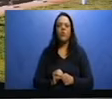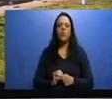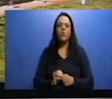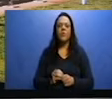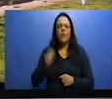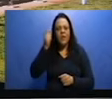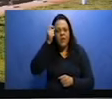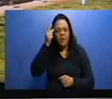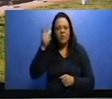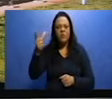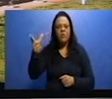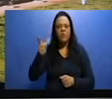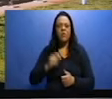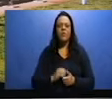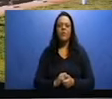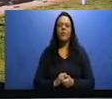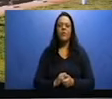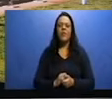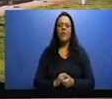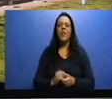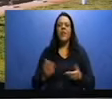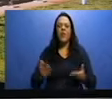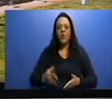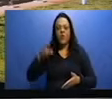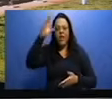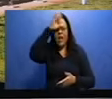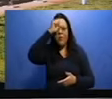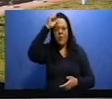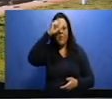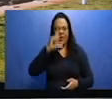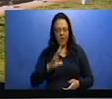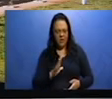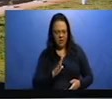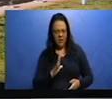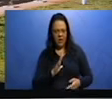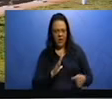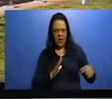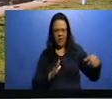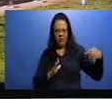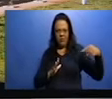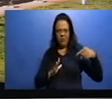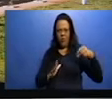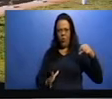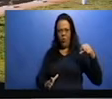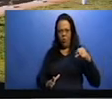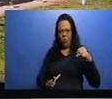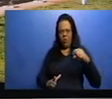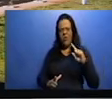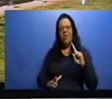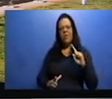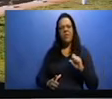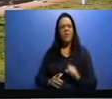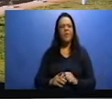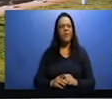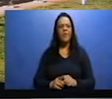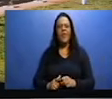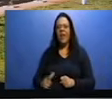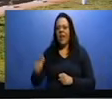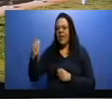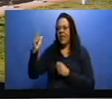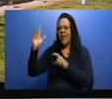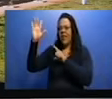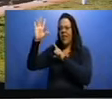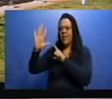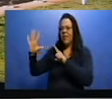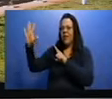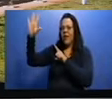sobre os conceitos, o que vem a ser uma cidade. Na imagem aqui ao lado, nós temos uma fotografia tirada ali a partir da região